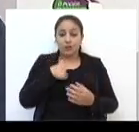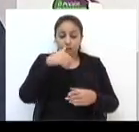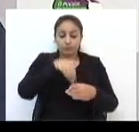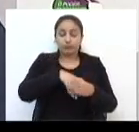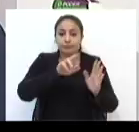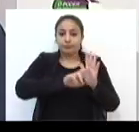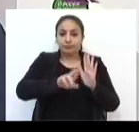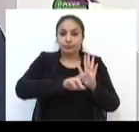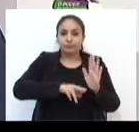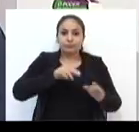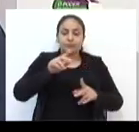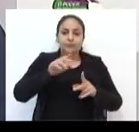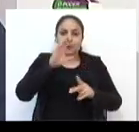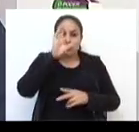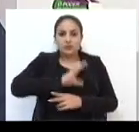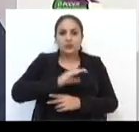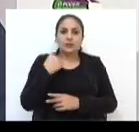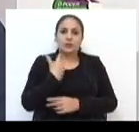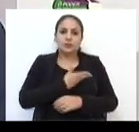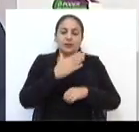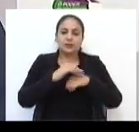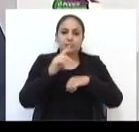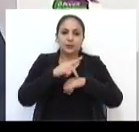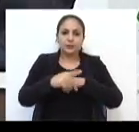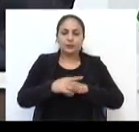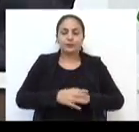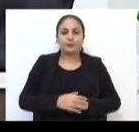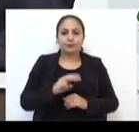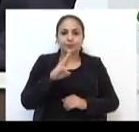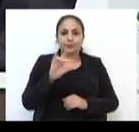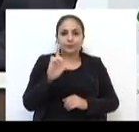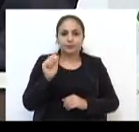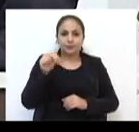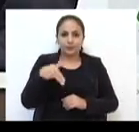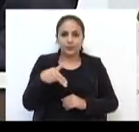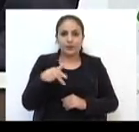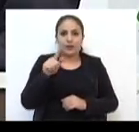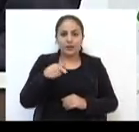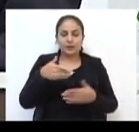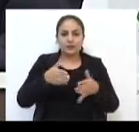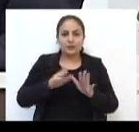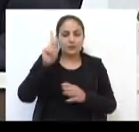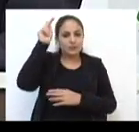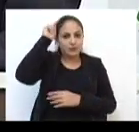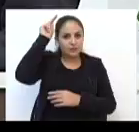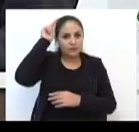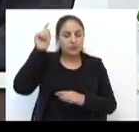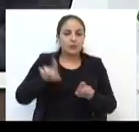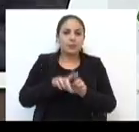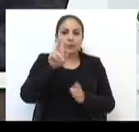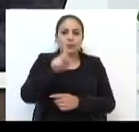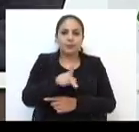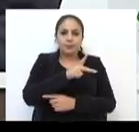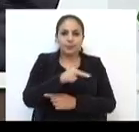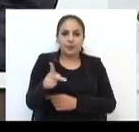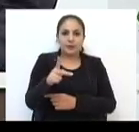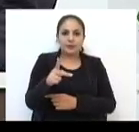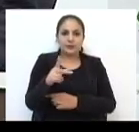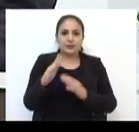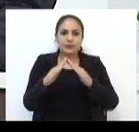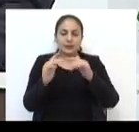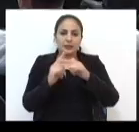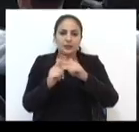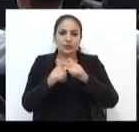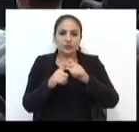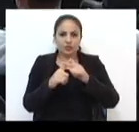que eu representei, sim, o cidadão e a cidadã da nossa querida Passo Fundo. Wilson Liu é natural de Sarandi e padre da Arquidiocese de